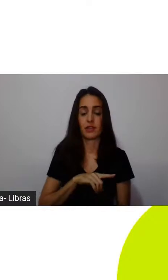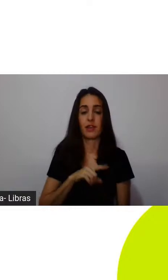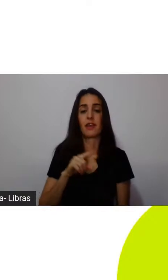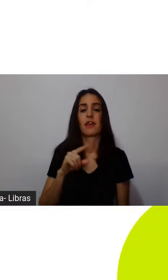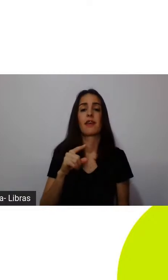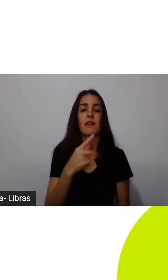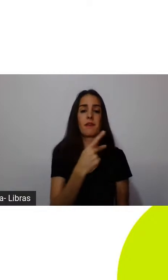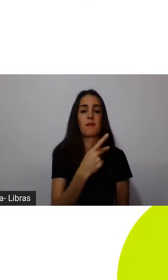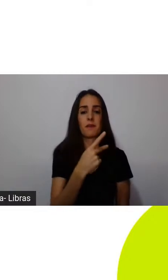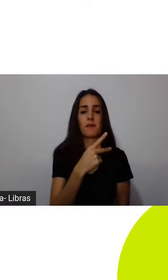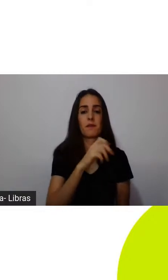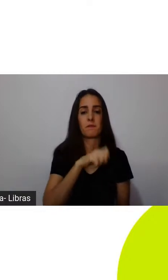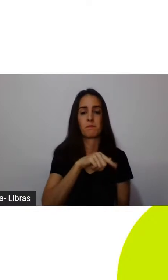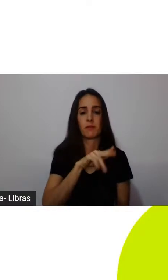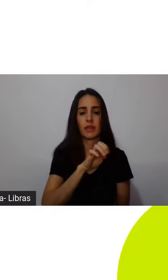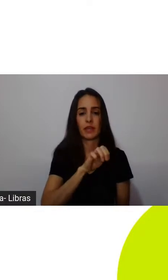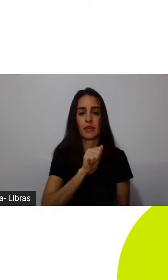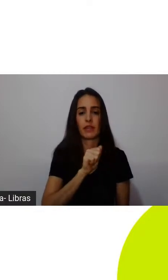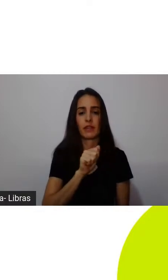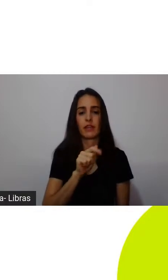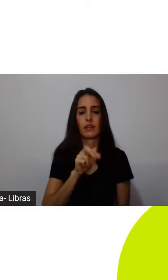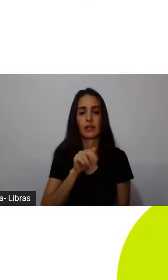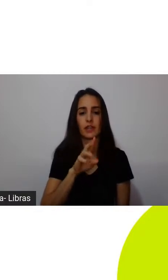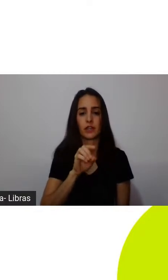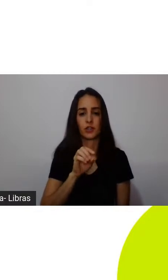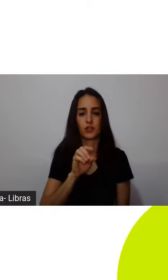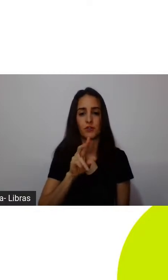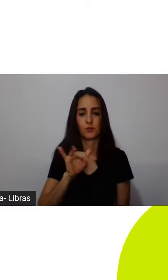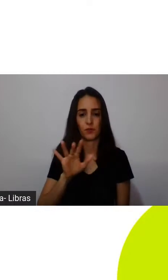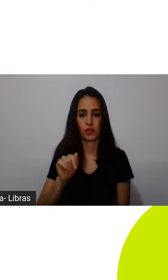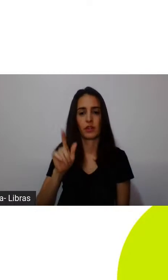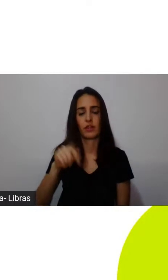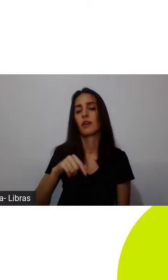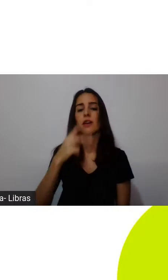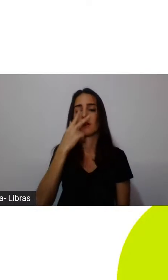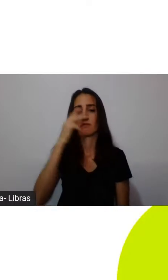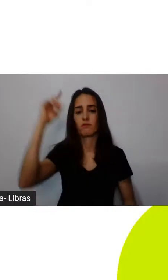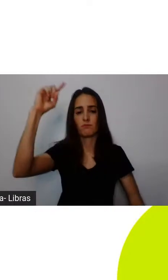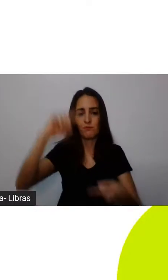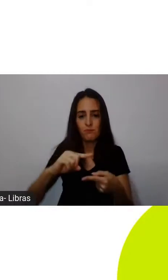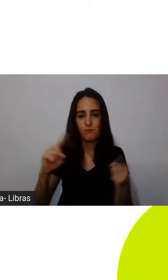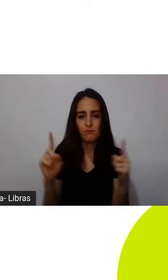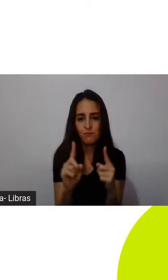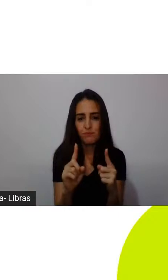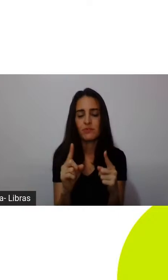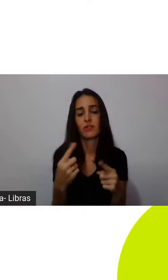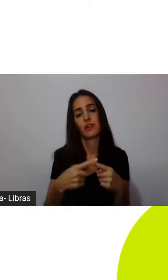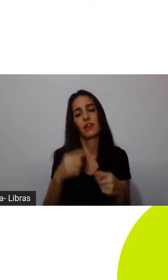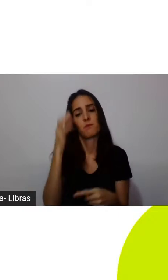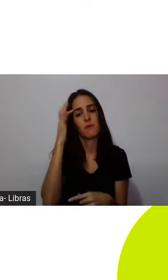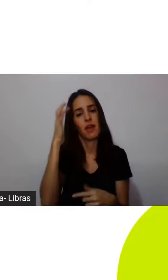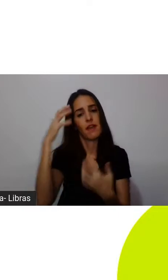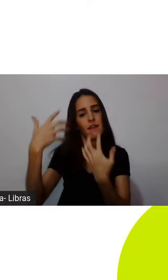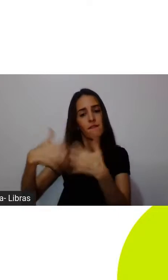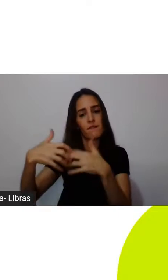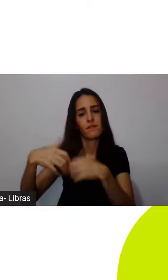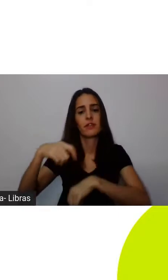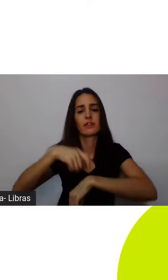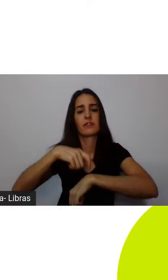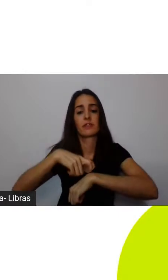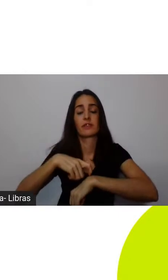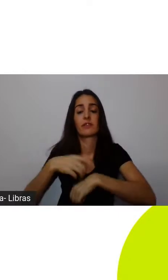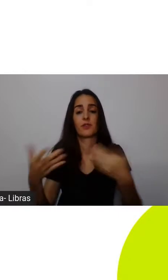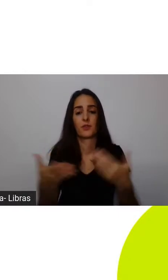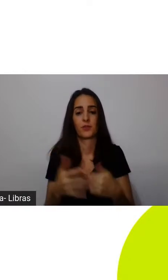reflexão nesse momento tão importante, né. Então, vamos dar início aí com a primeira